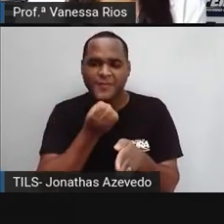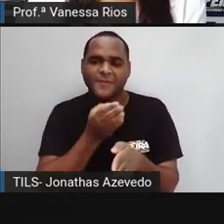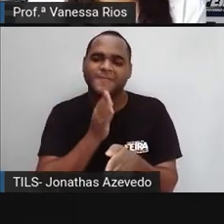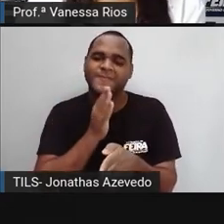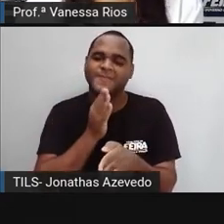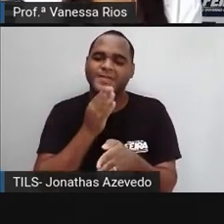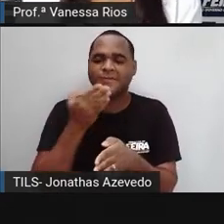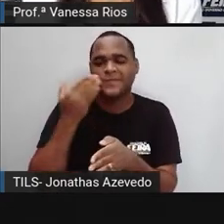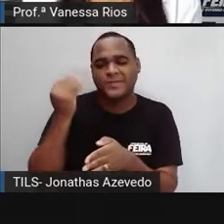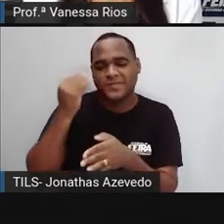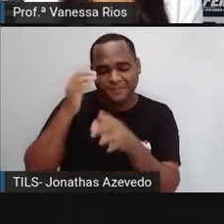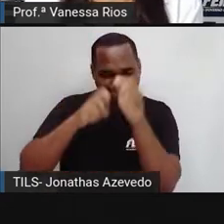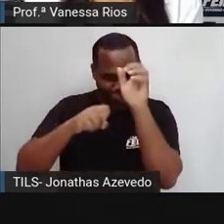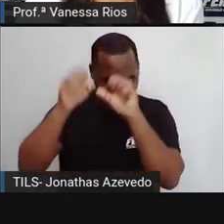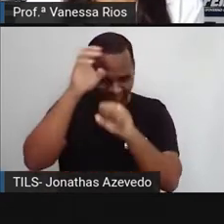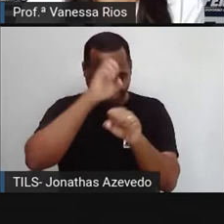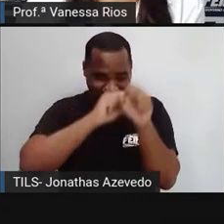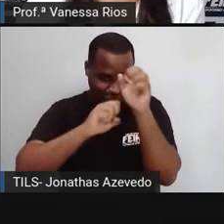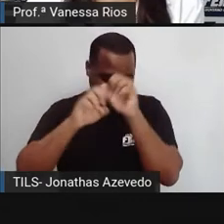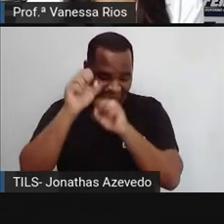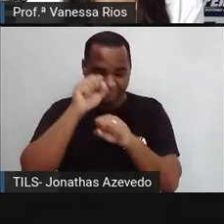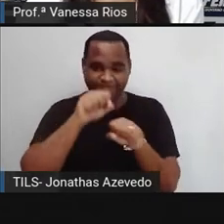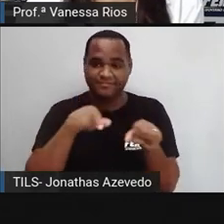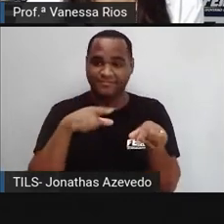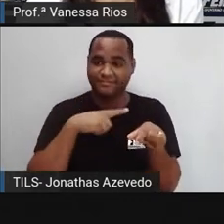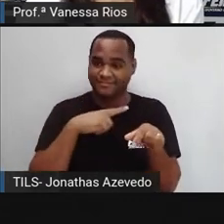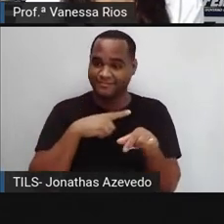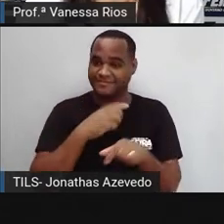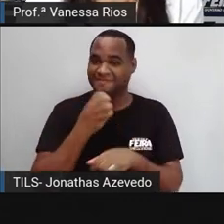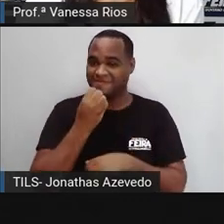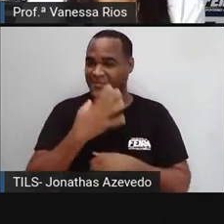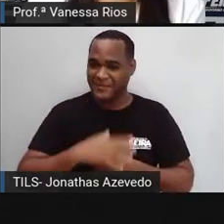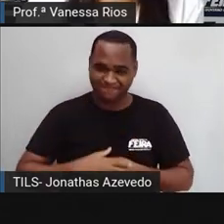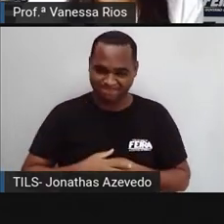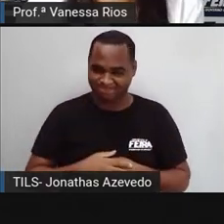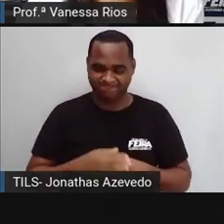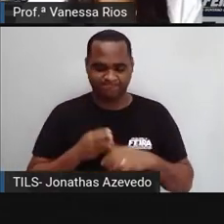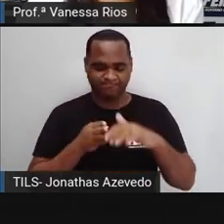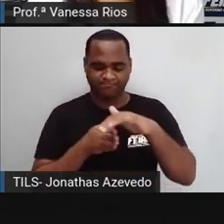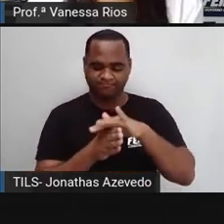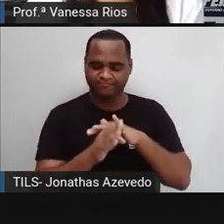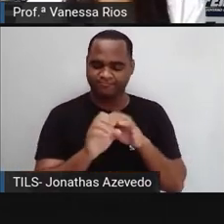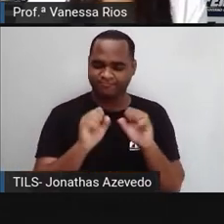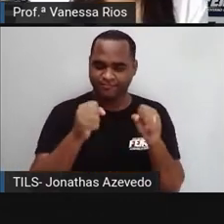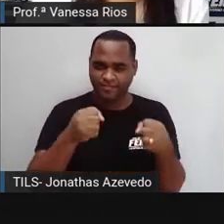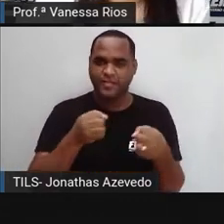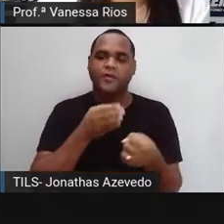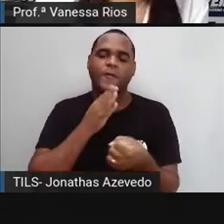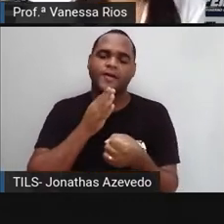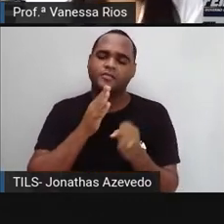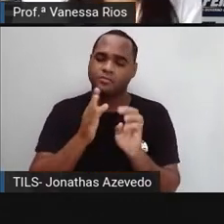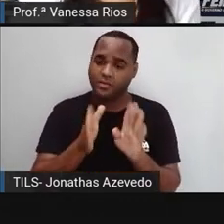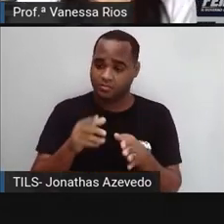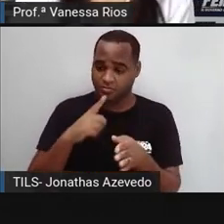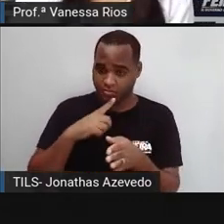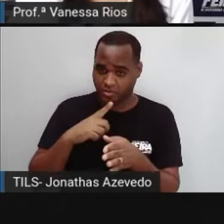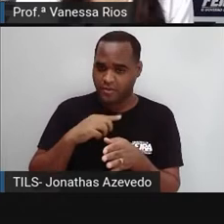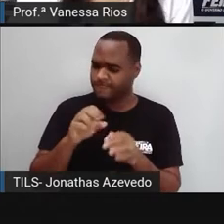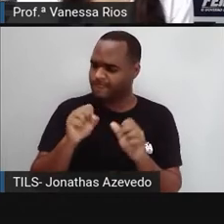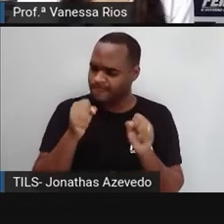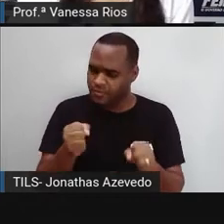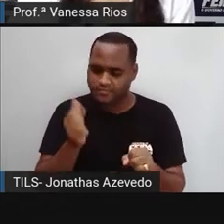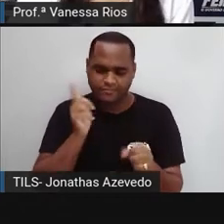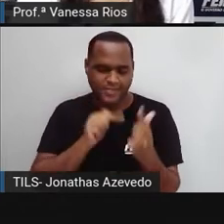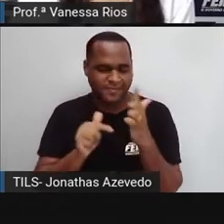aprimorados e serem aí introduzidos nos conhecimentos que a gente já tem. Então